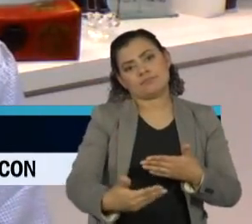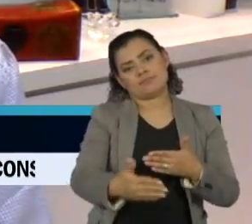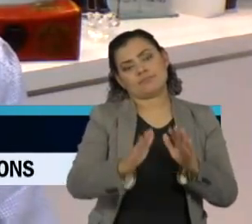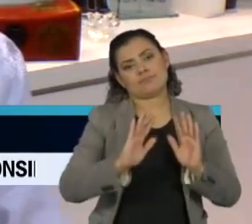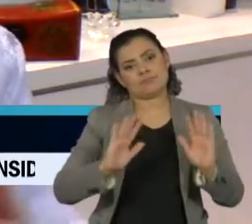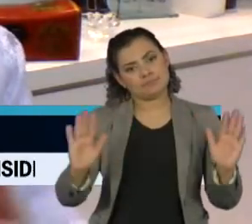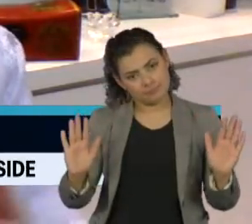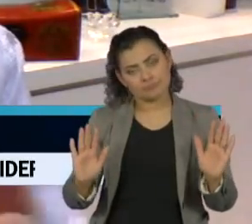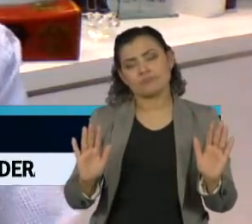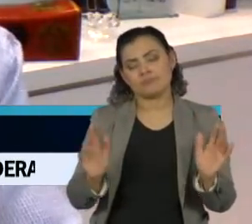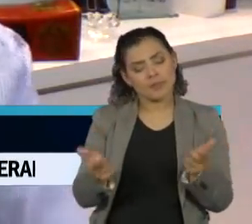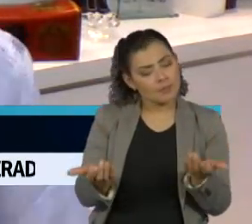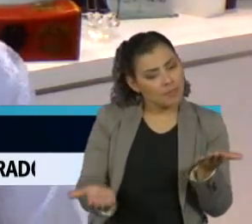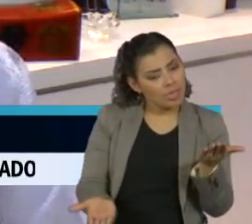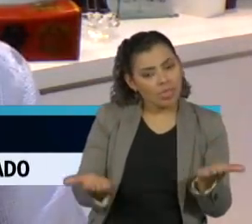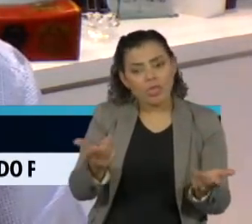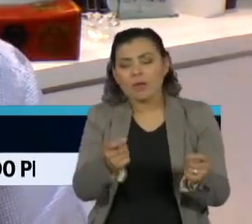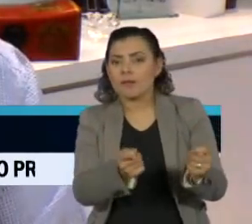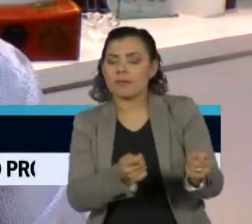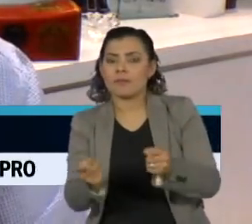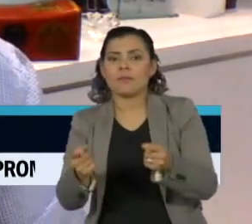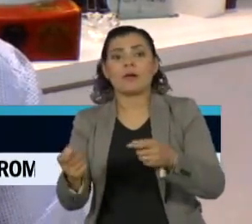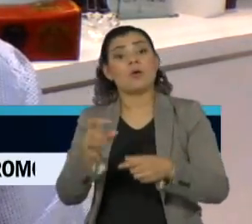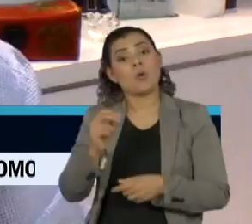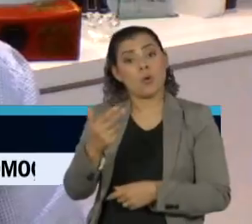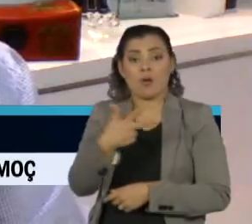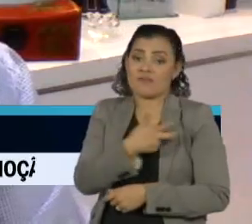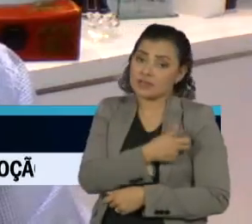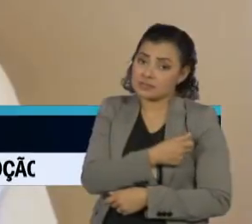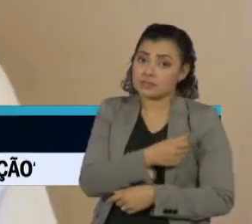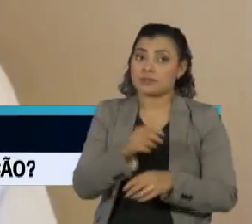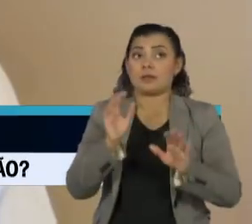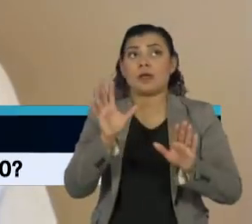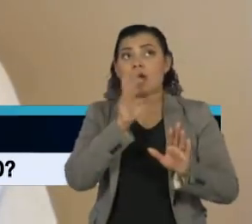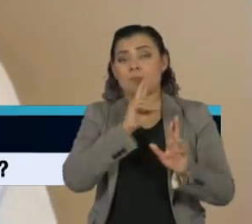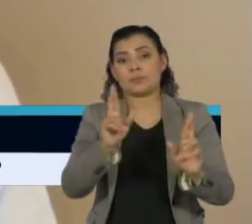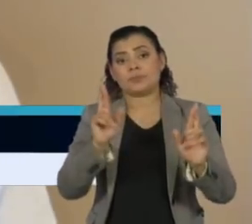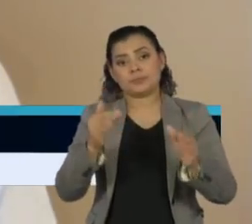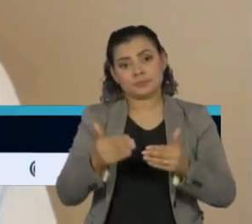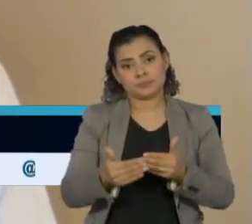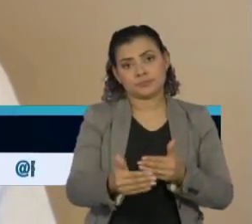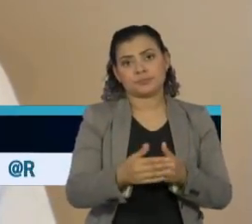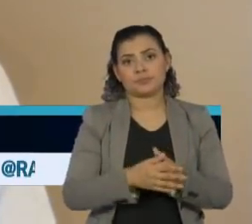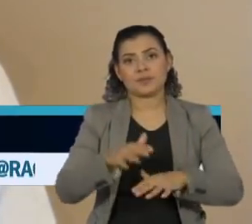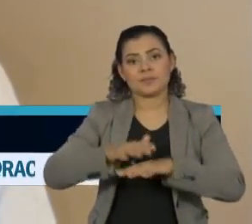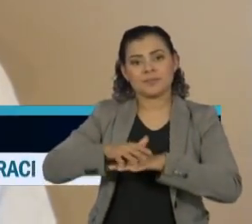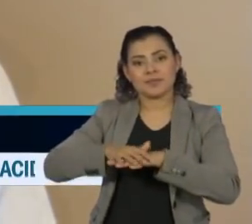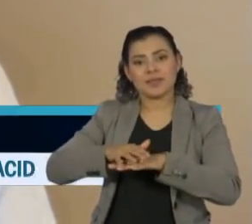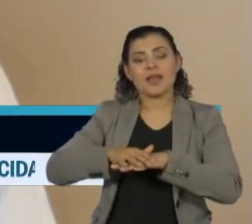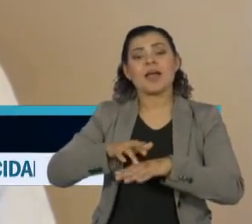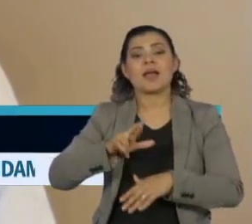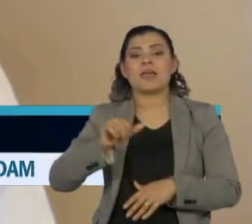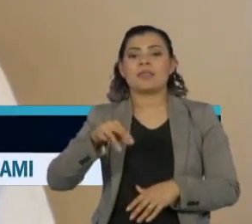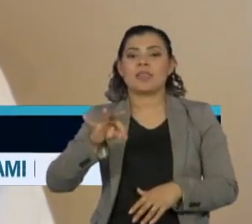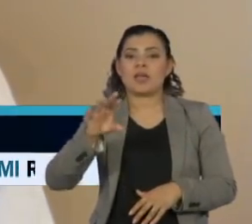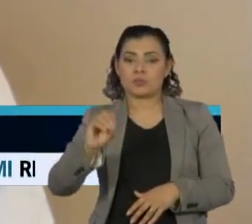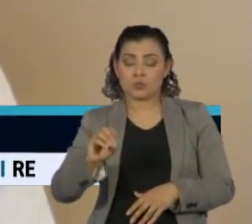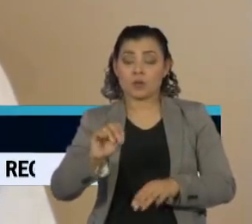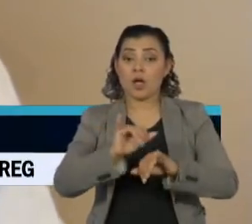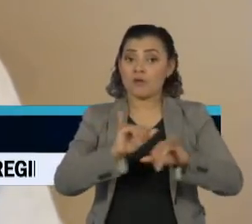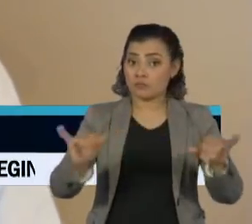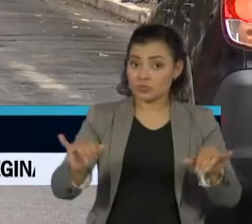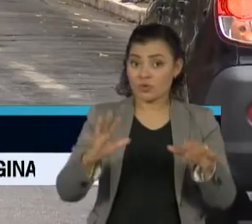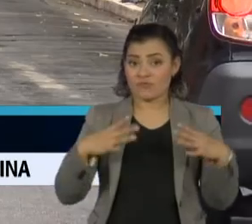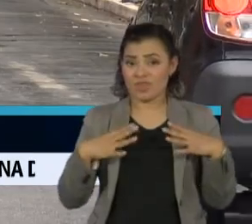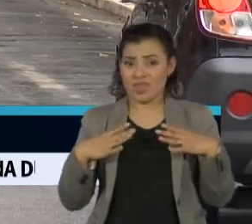normalidade e, quem sabe, com a vacina de uma forma mais breve. O matemático Renato Pedrosa acredita que a antecipação